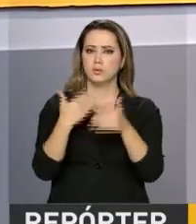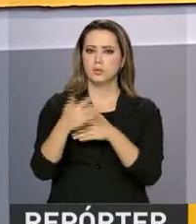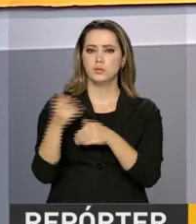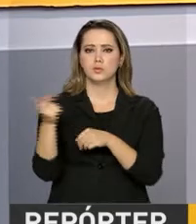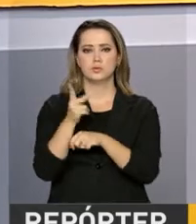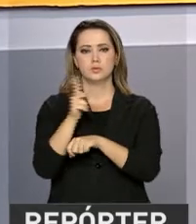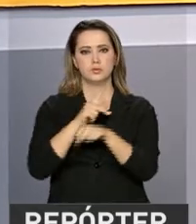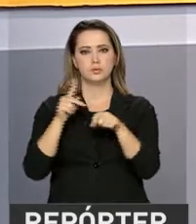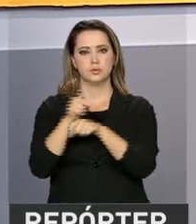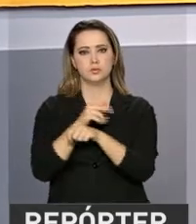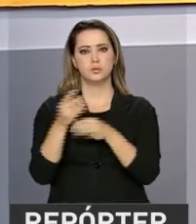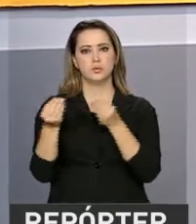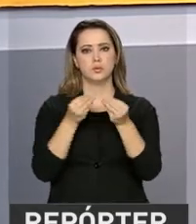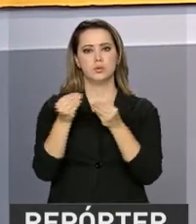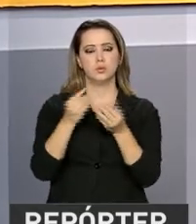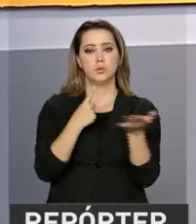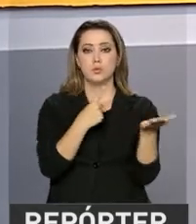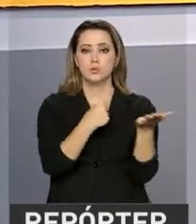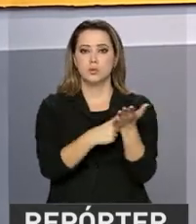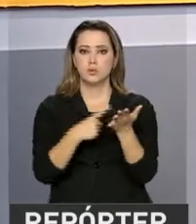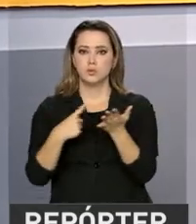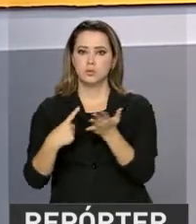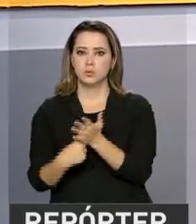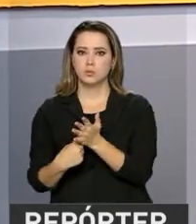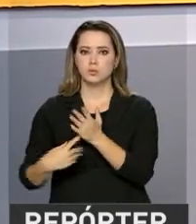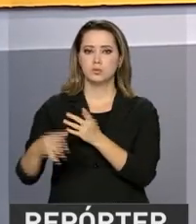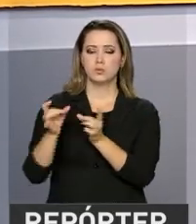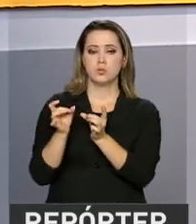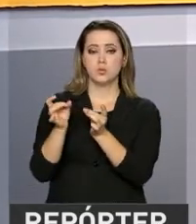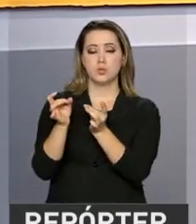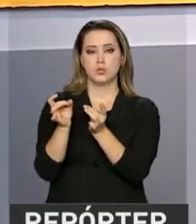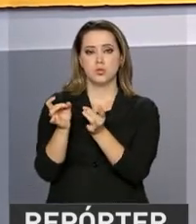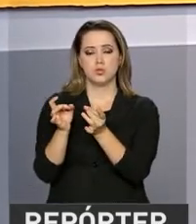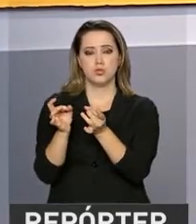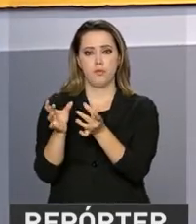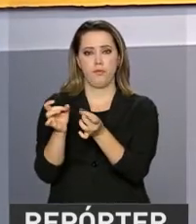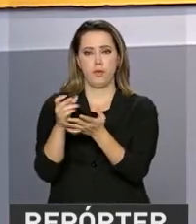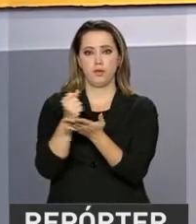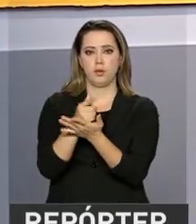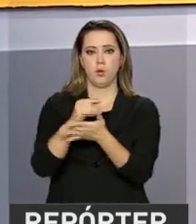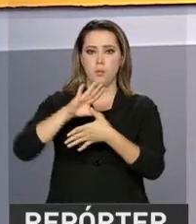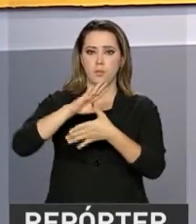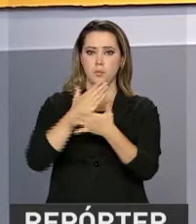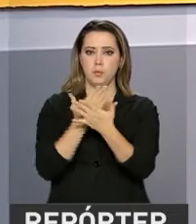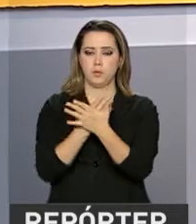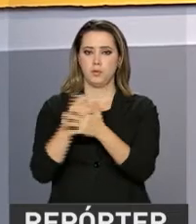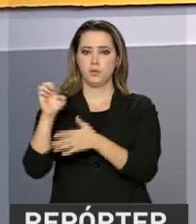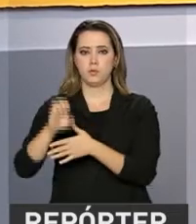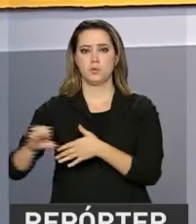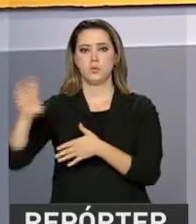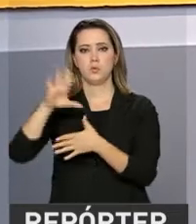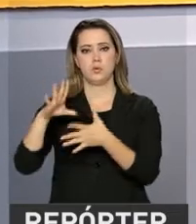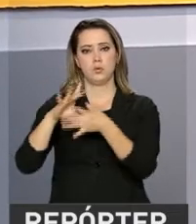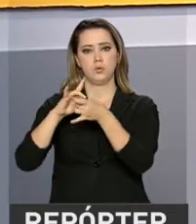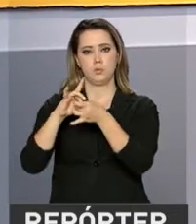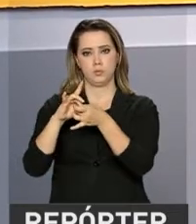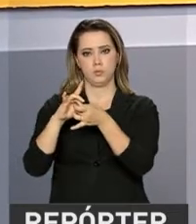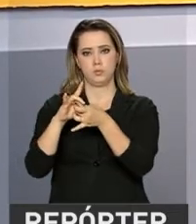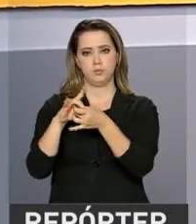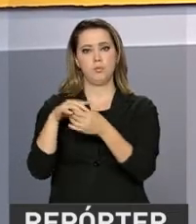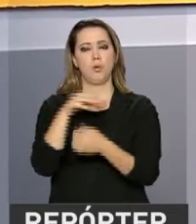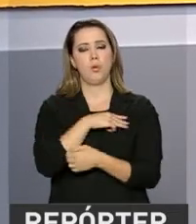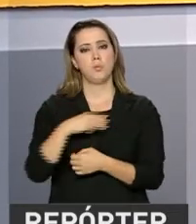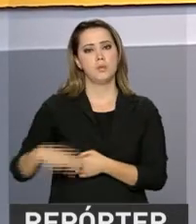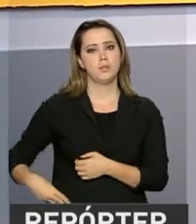relação entre os dois países e como viabilizar um acordo de livre comércio entre o Mercosul e a União Europeia. O